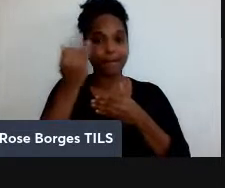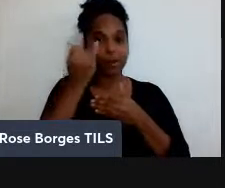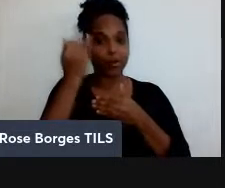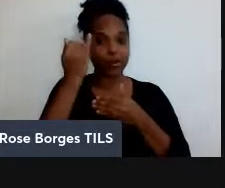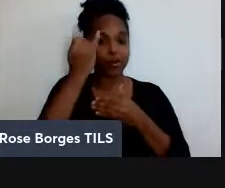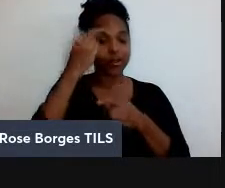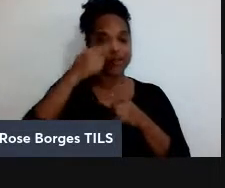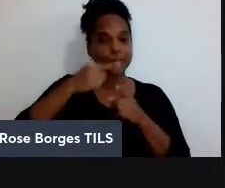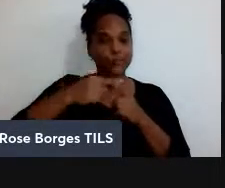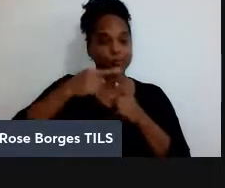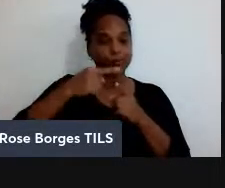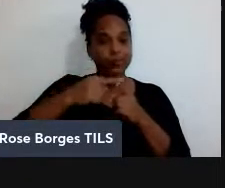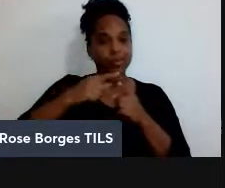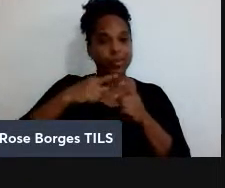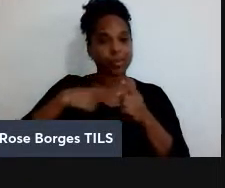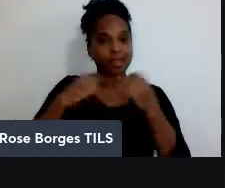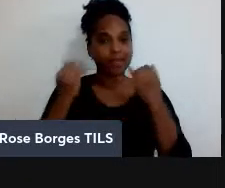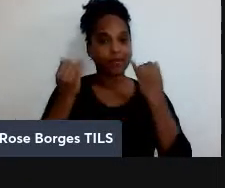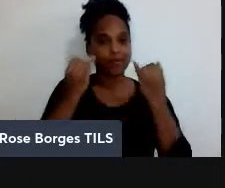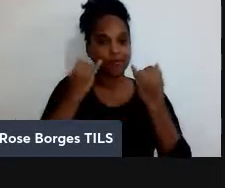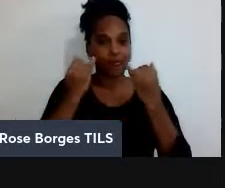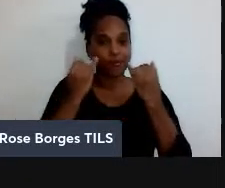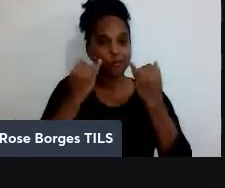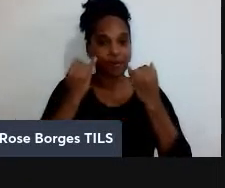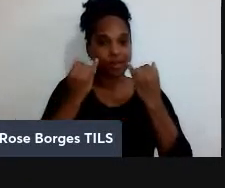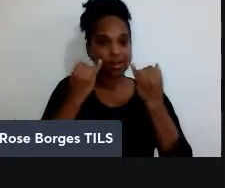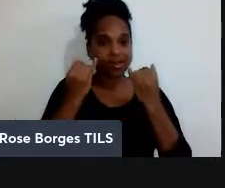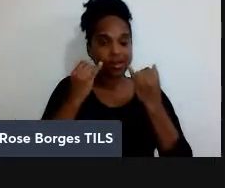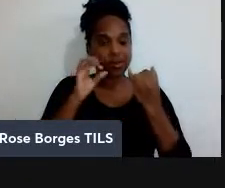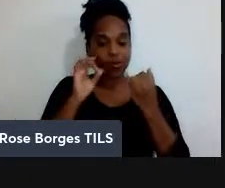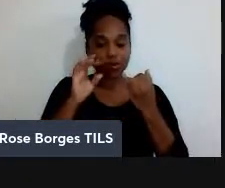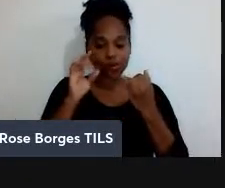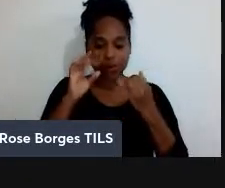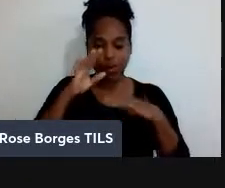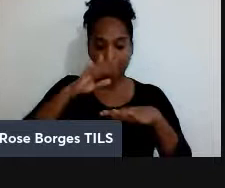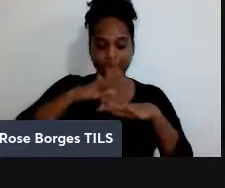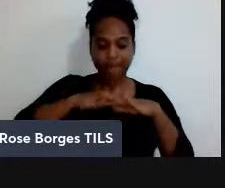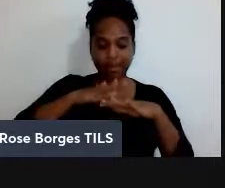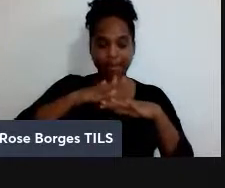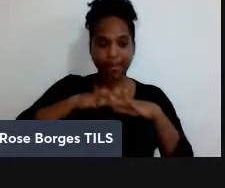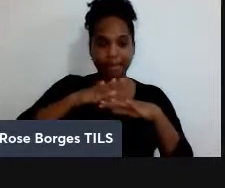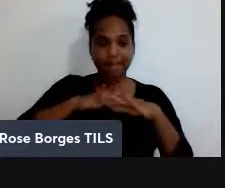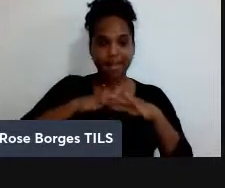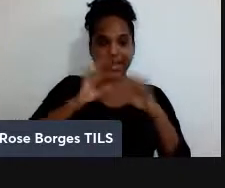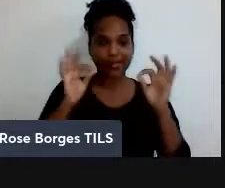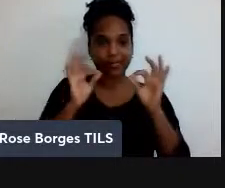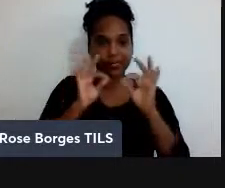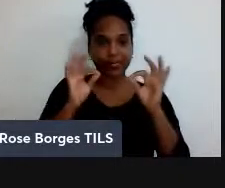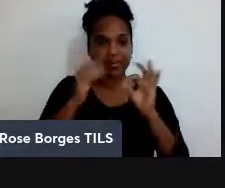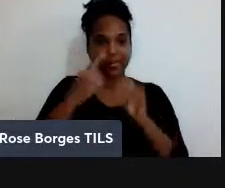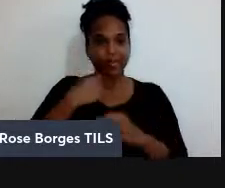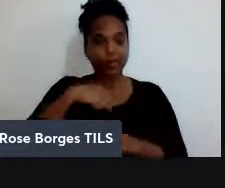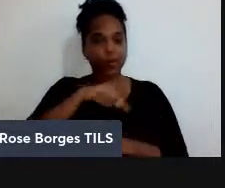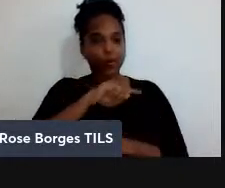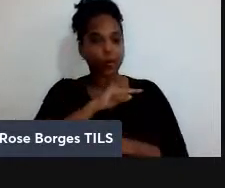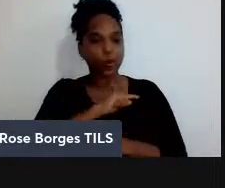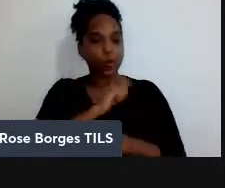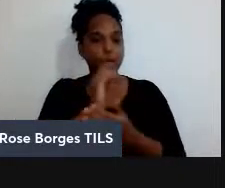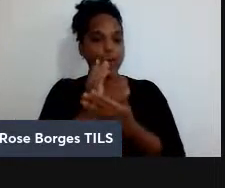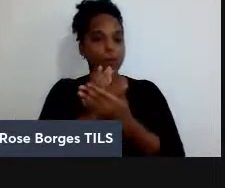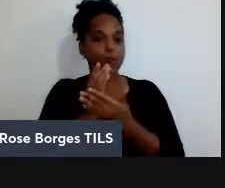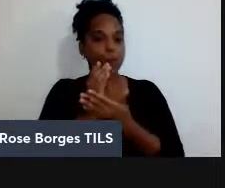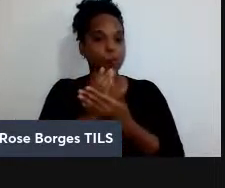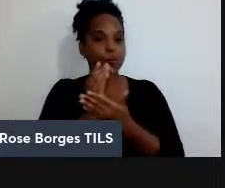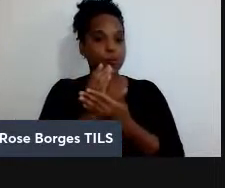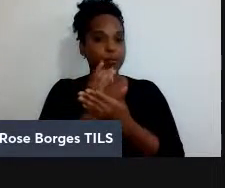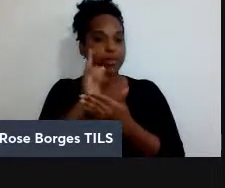a informação não é apenas um ente abstrato matemático. Como a gente diz, né, desde lá do Rolf Landauer, a informação é